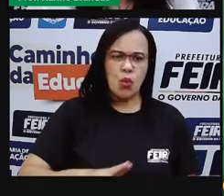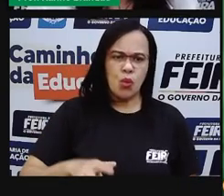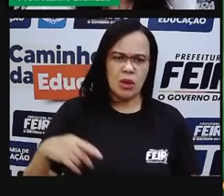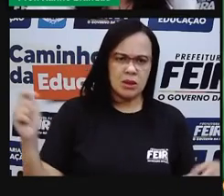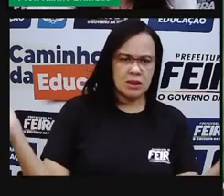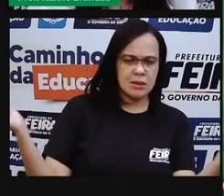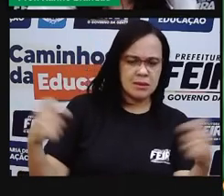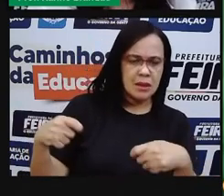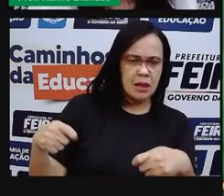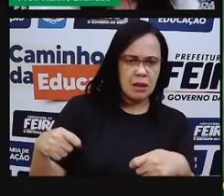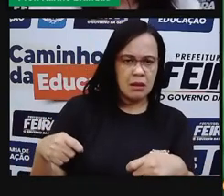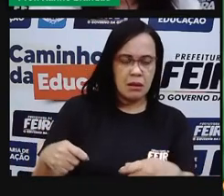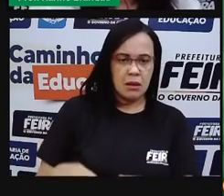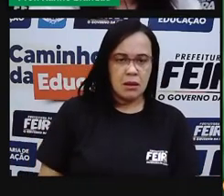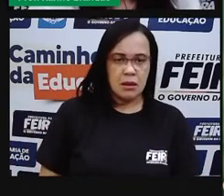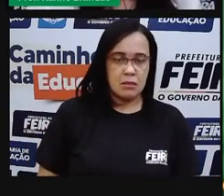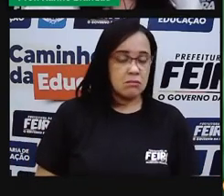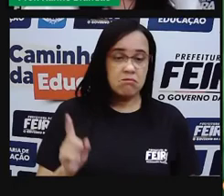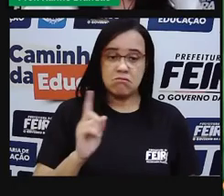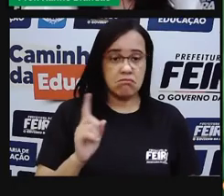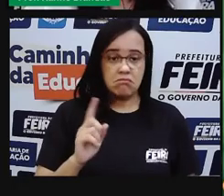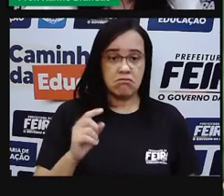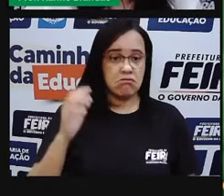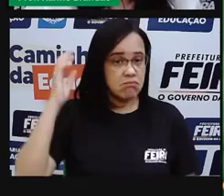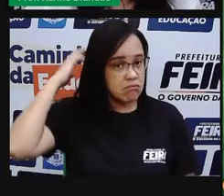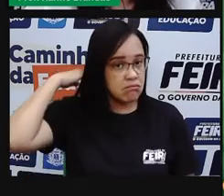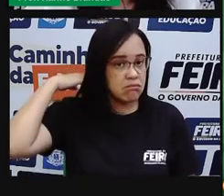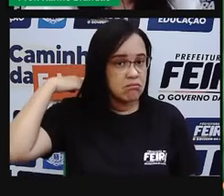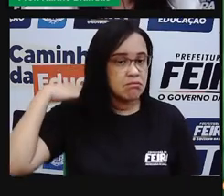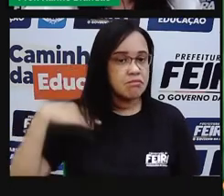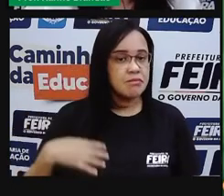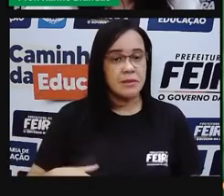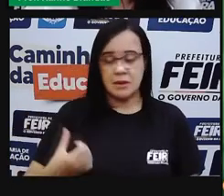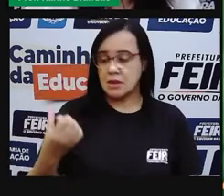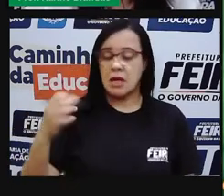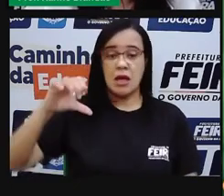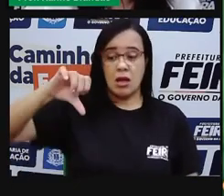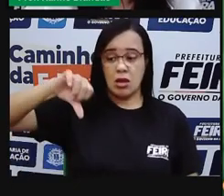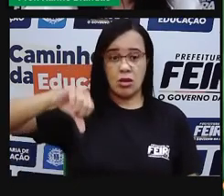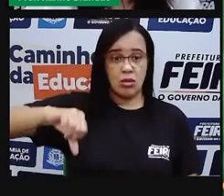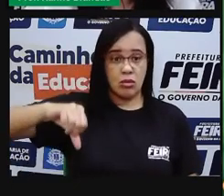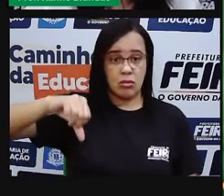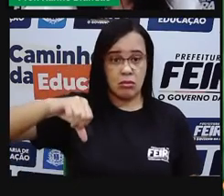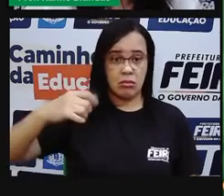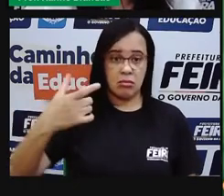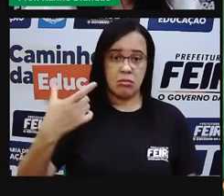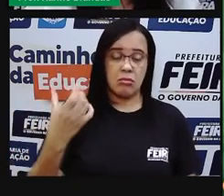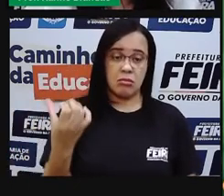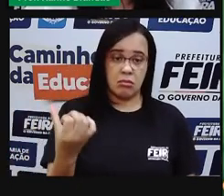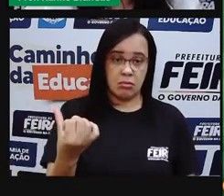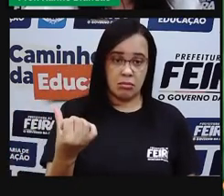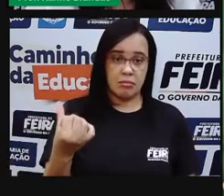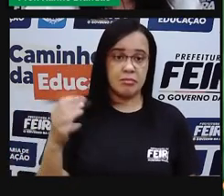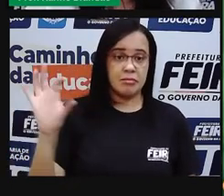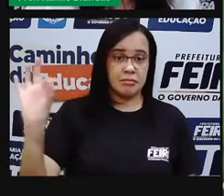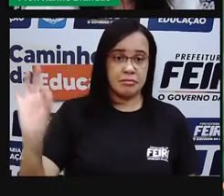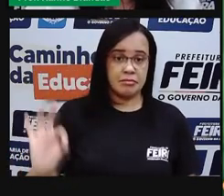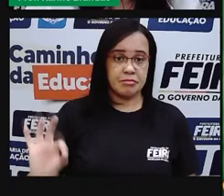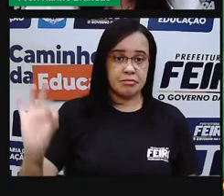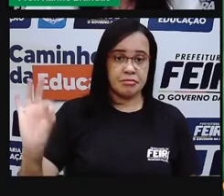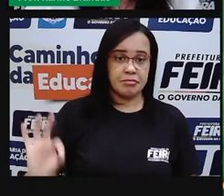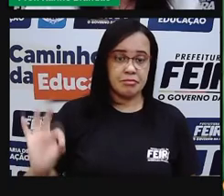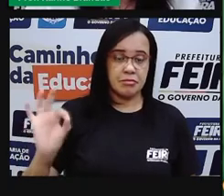chamada superficial? Não. 96% dessa água doce líquida do nosso planeta é água